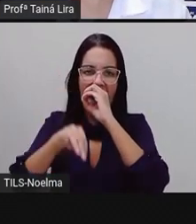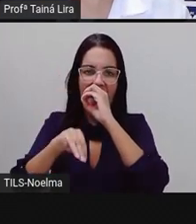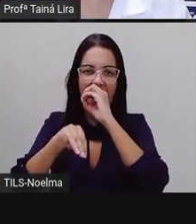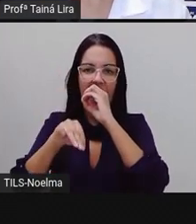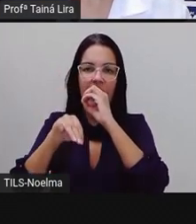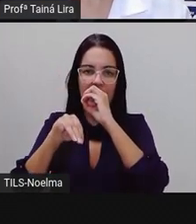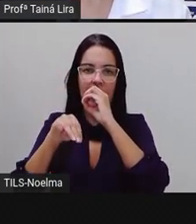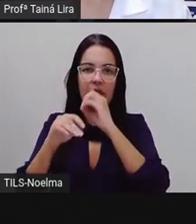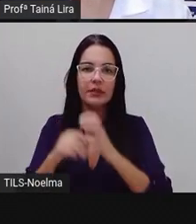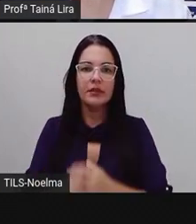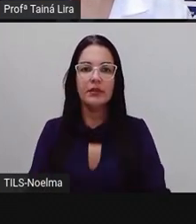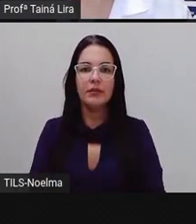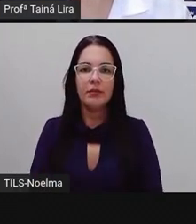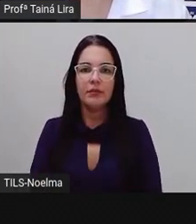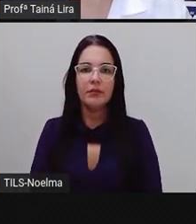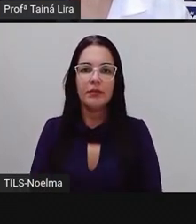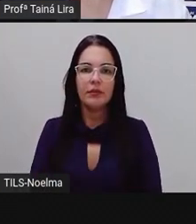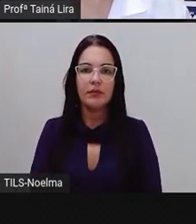um som, né?